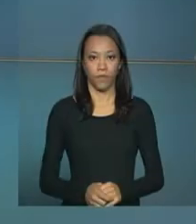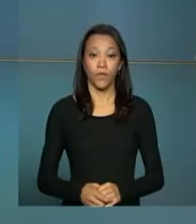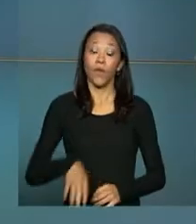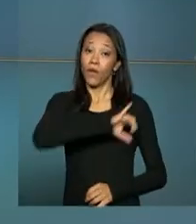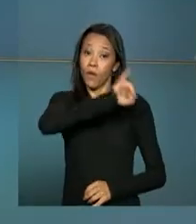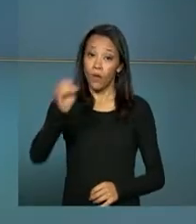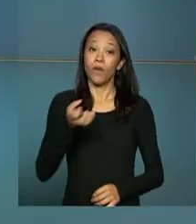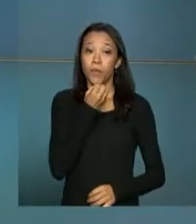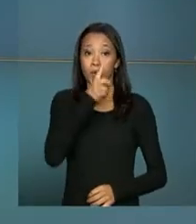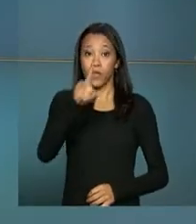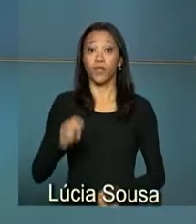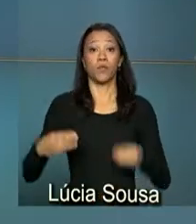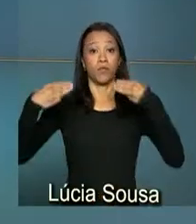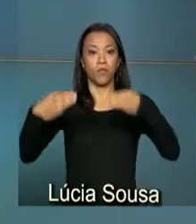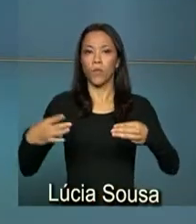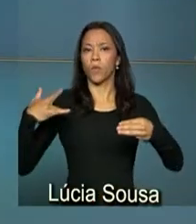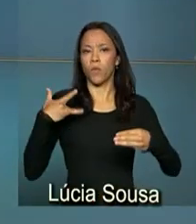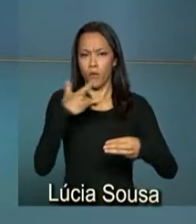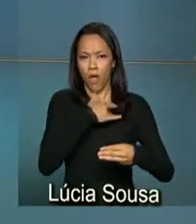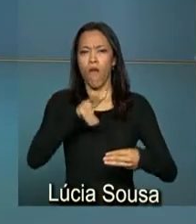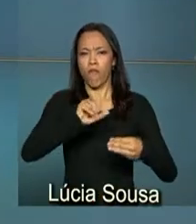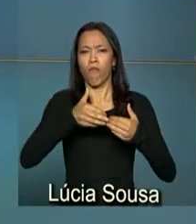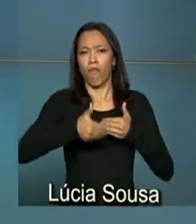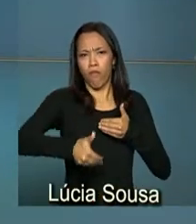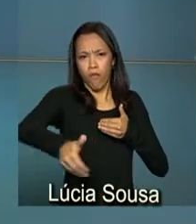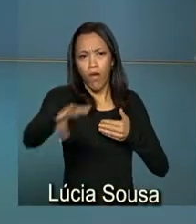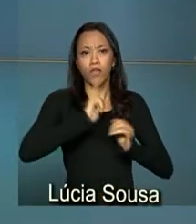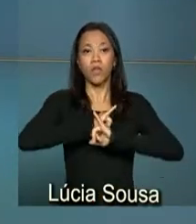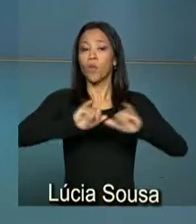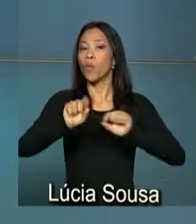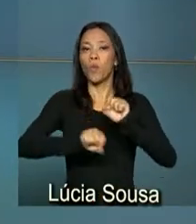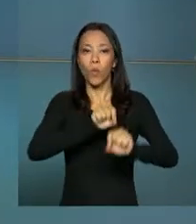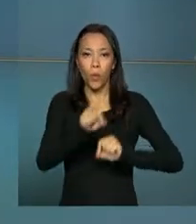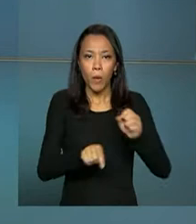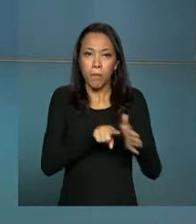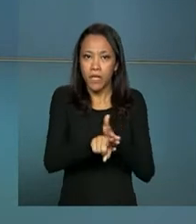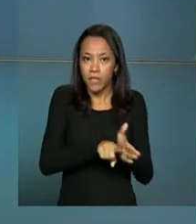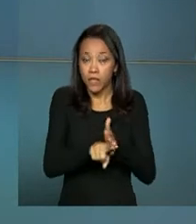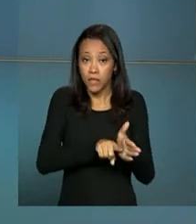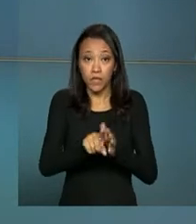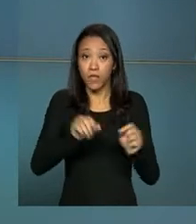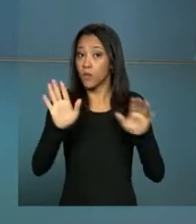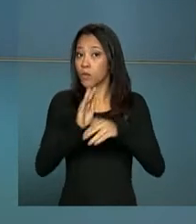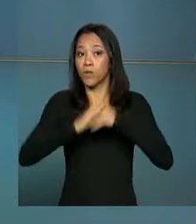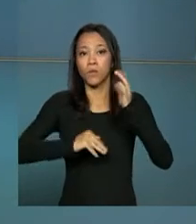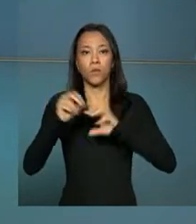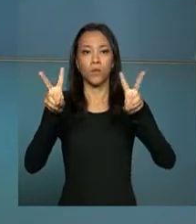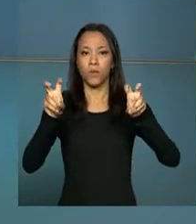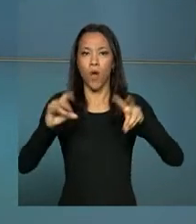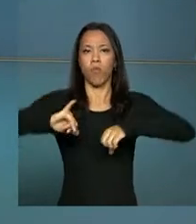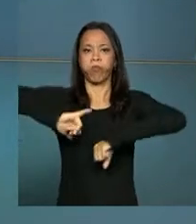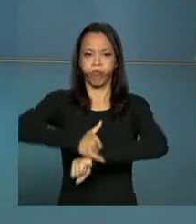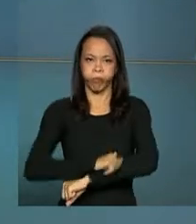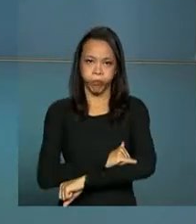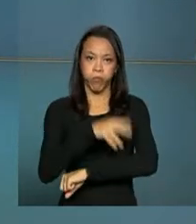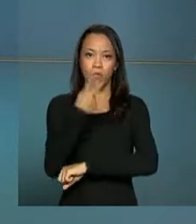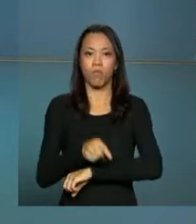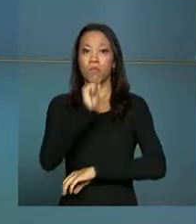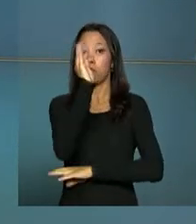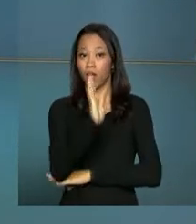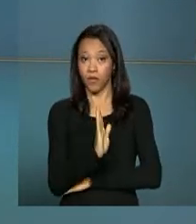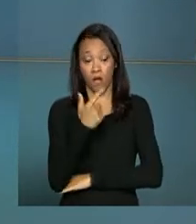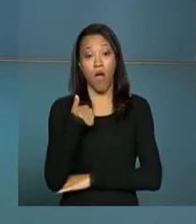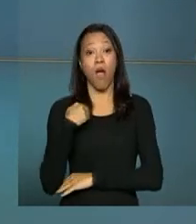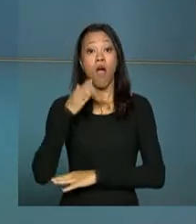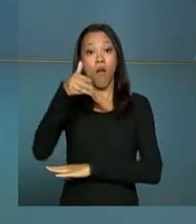Olá, bom dia. O Ministério da Saúde vai divulgar hoje dados sobre o excesso de peso e a obesidade no país. Vamos ao vivo à